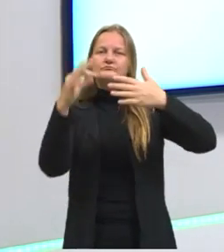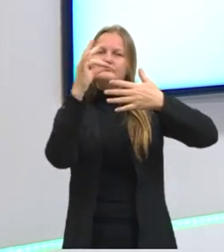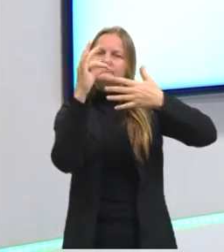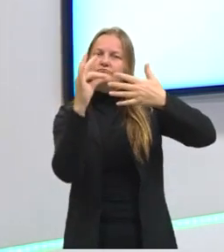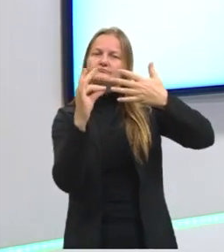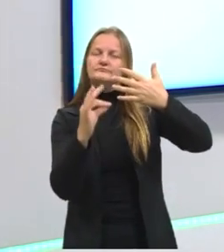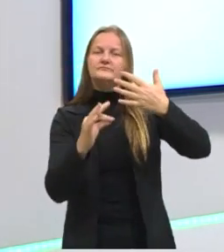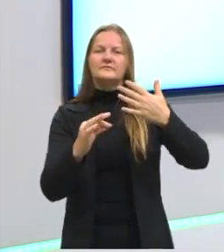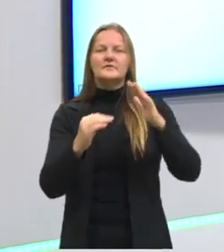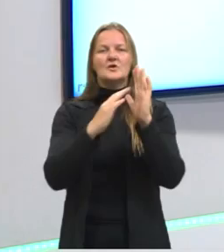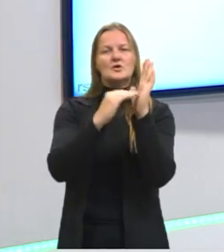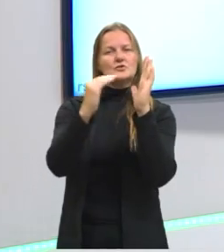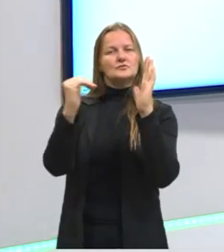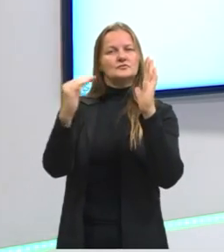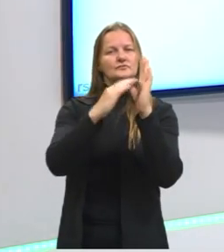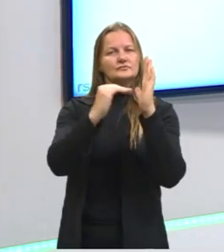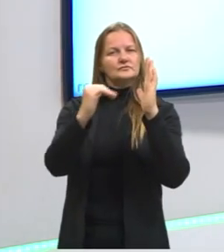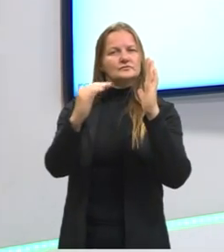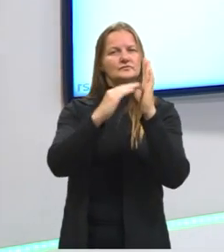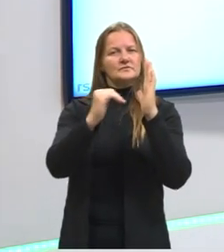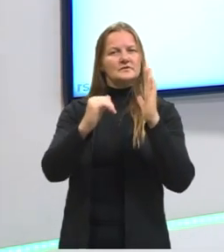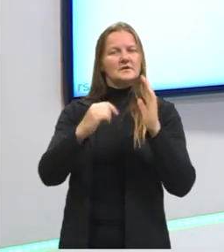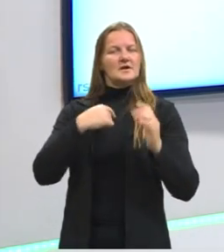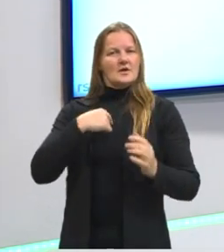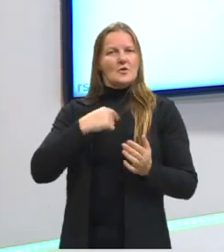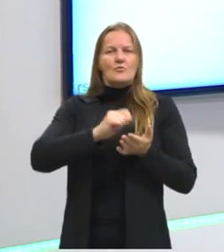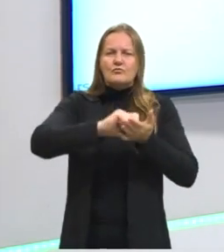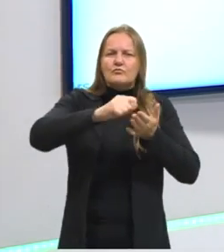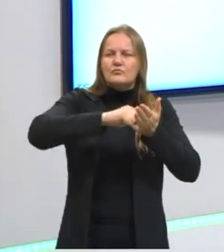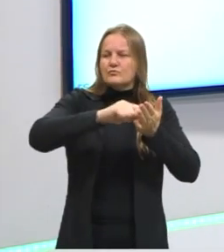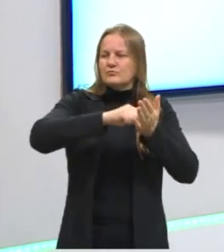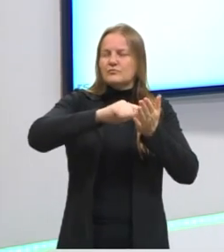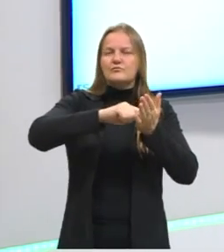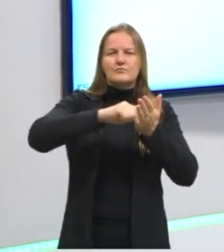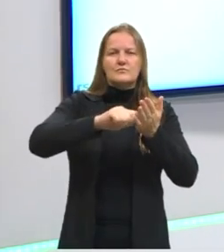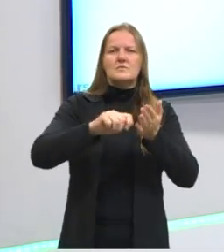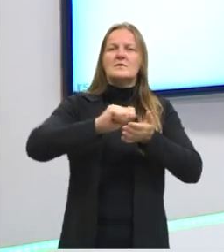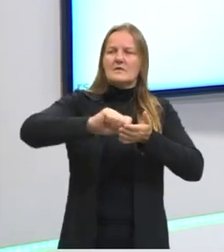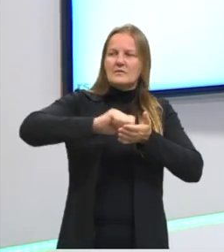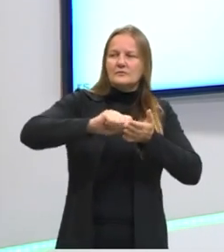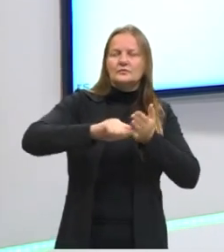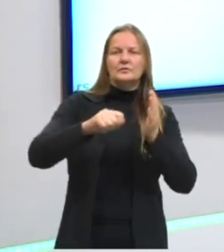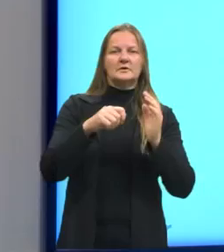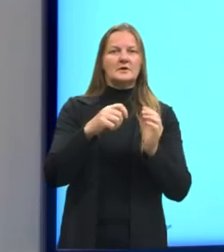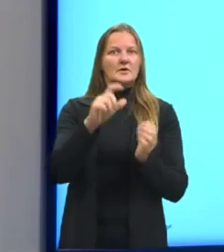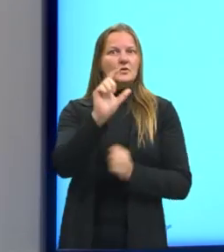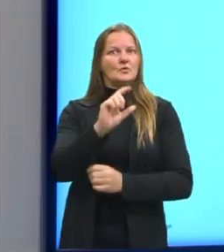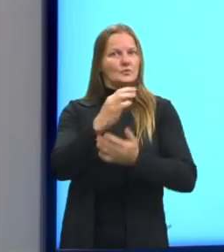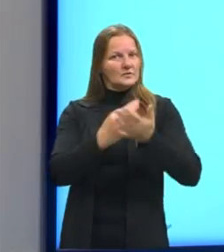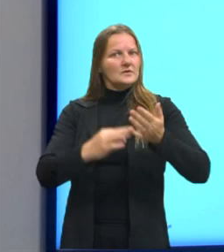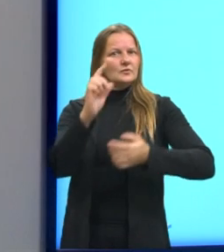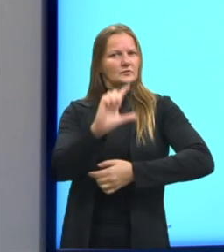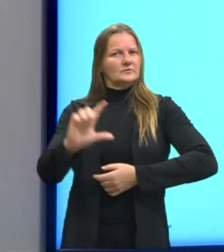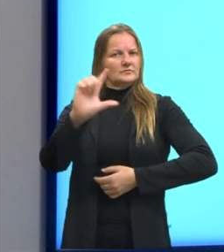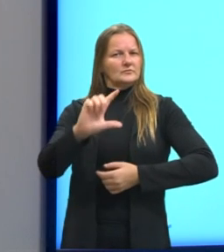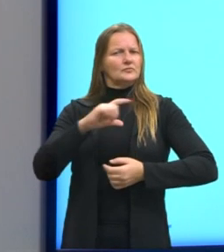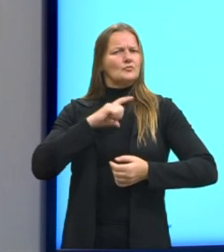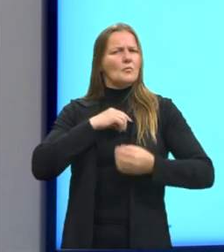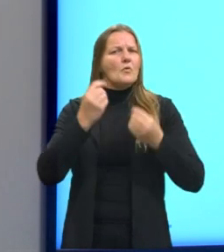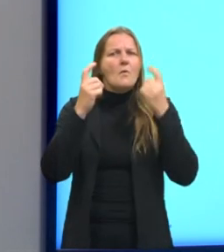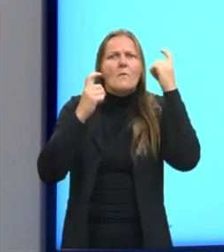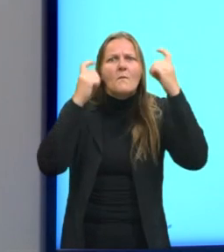estética. Eu, escritora, autora de um texto literário, vou me preocupar